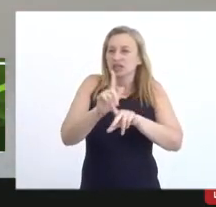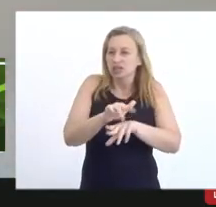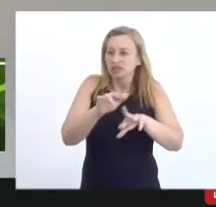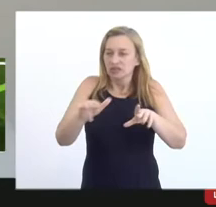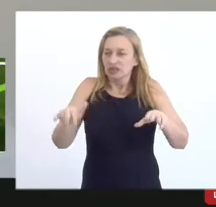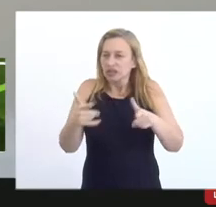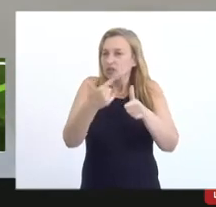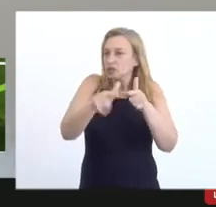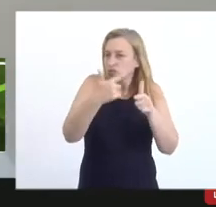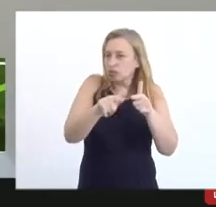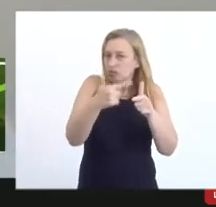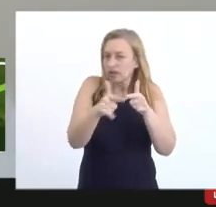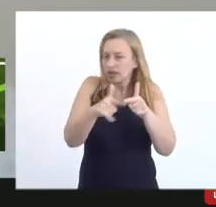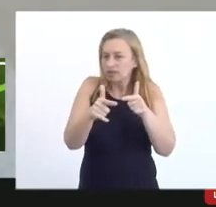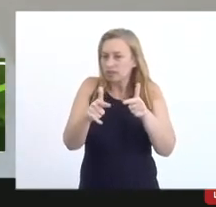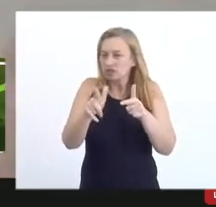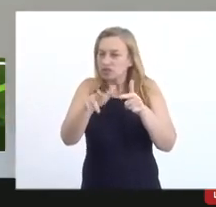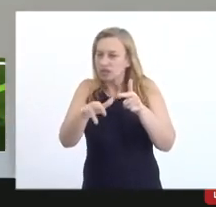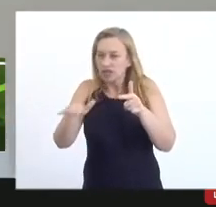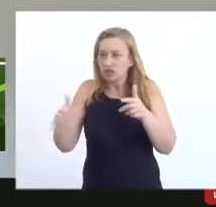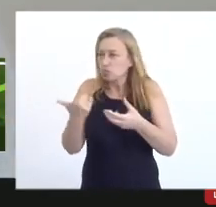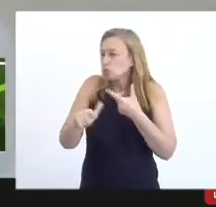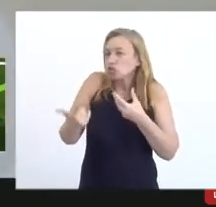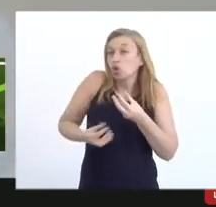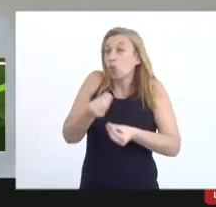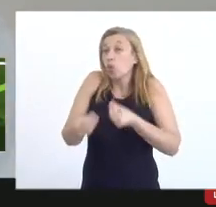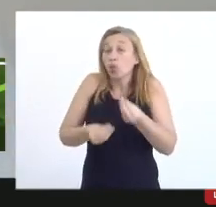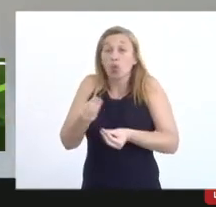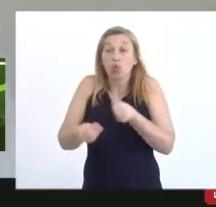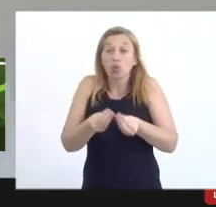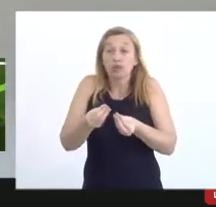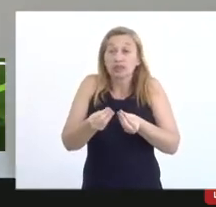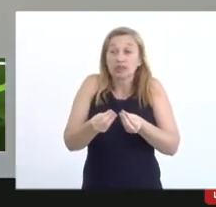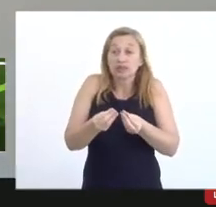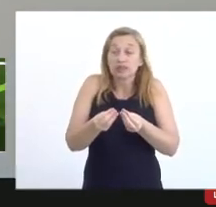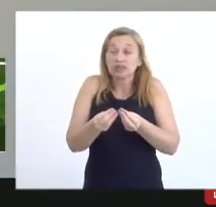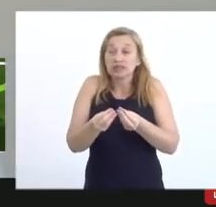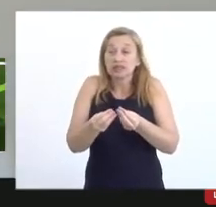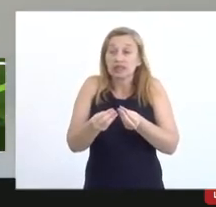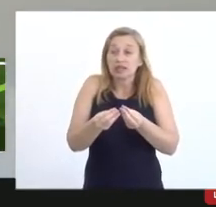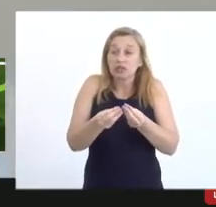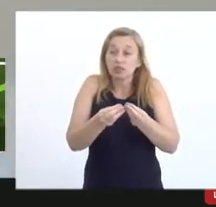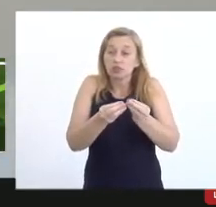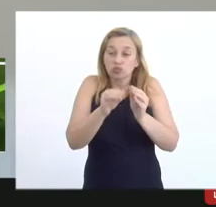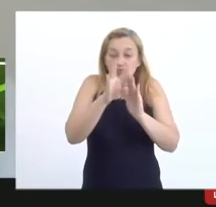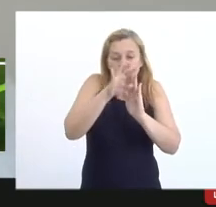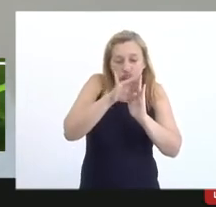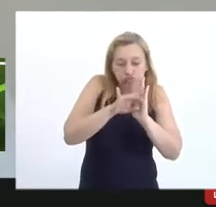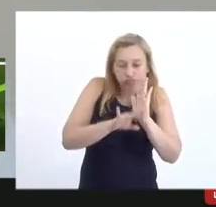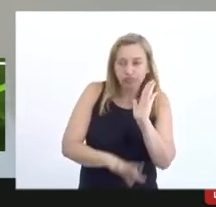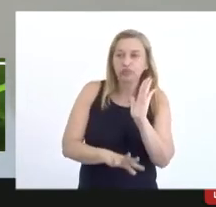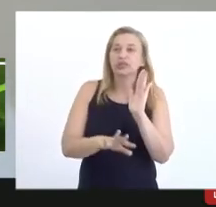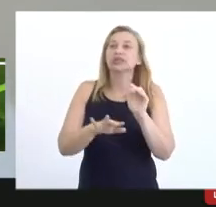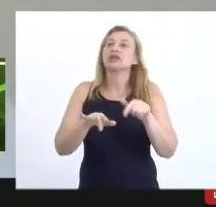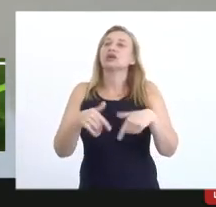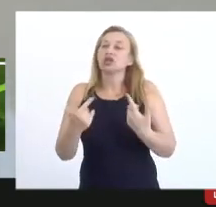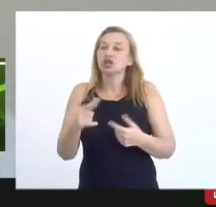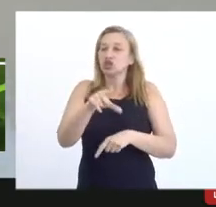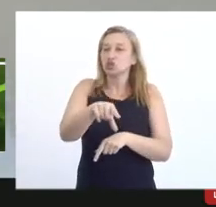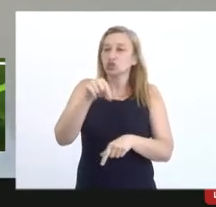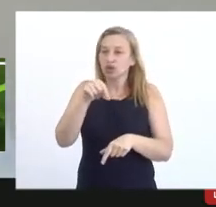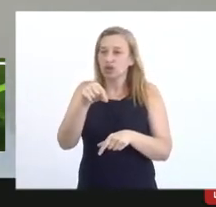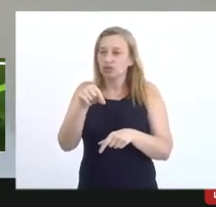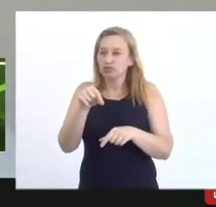problemas aconteciam de maneira dispersa então não tinha como você ter uma linha de risco definida e então eles optaram por uma seleção